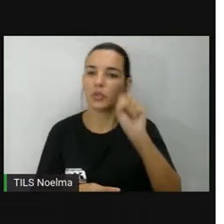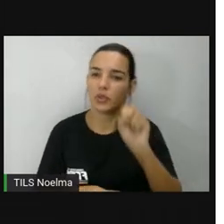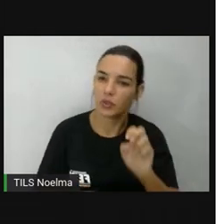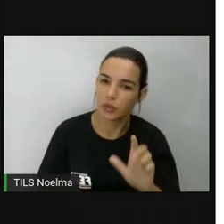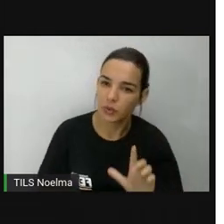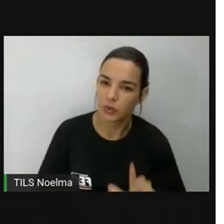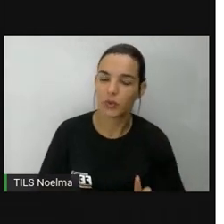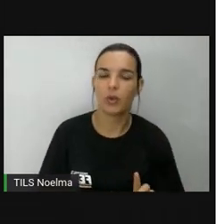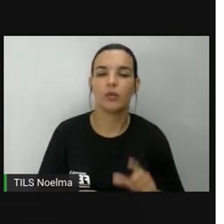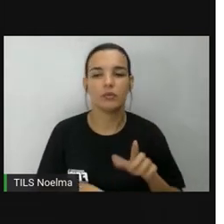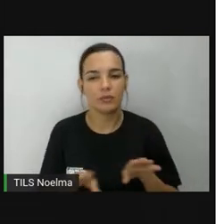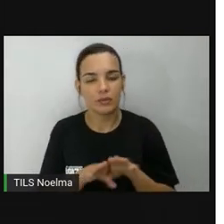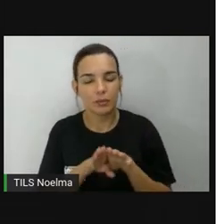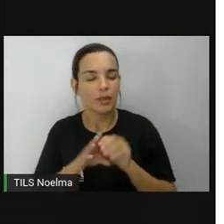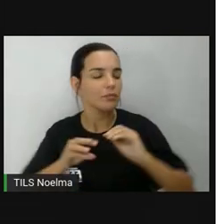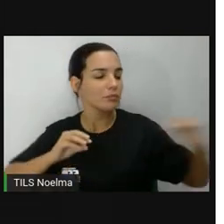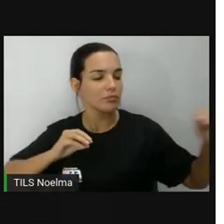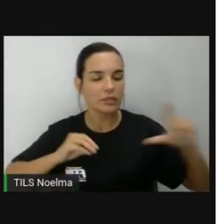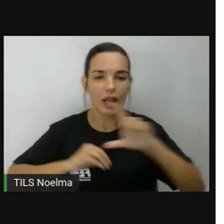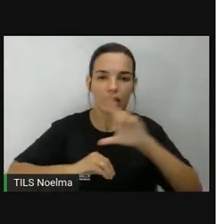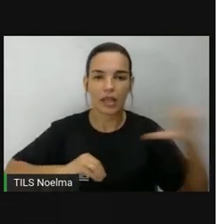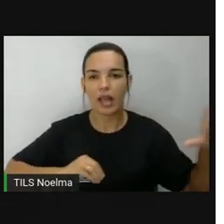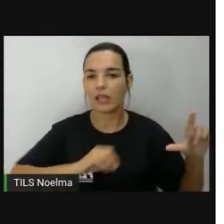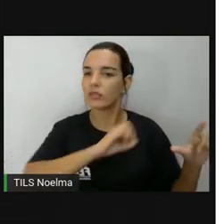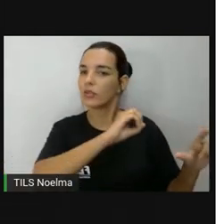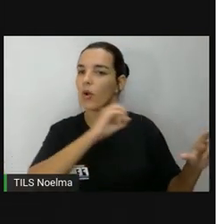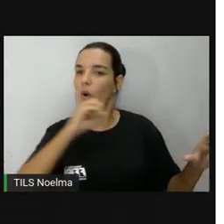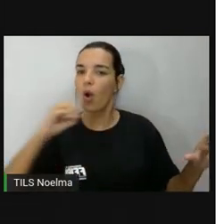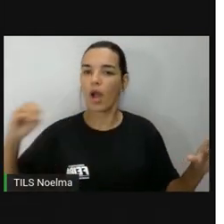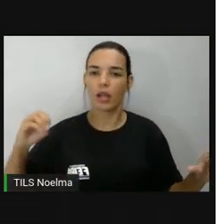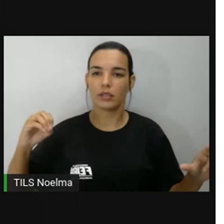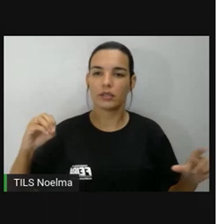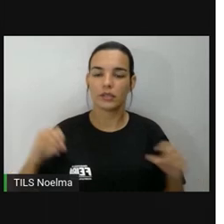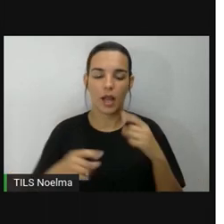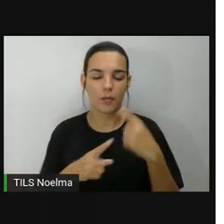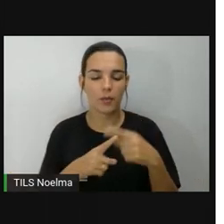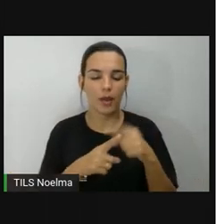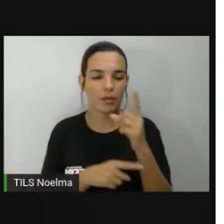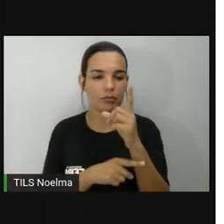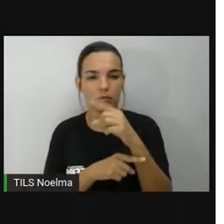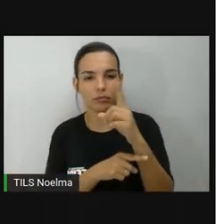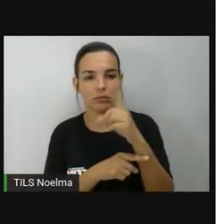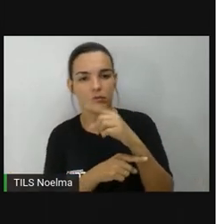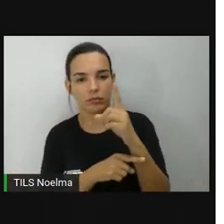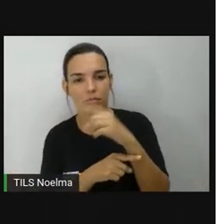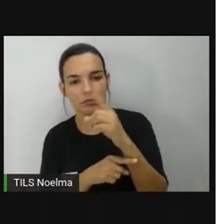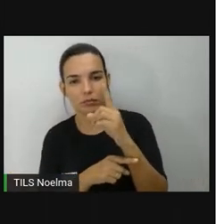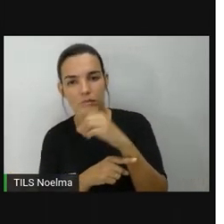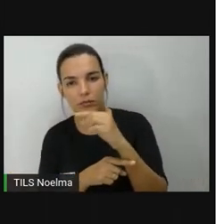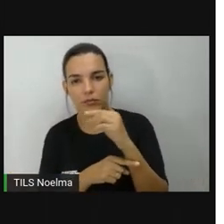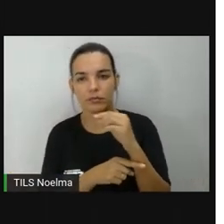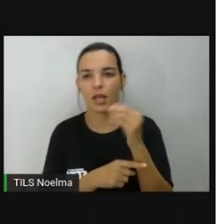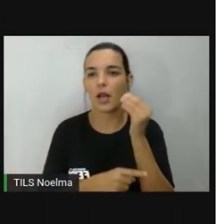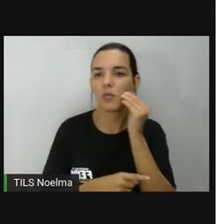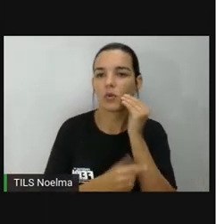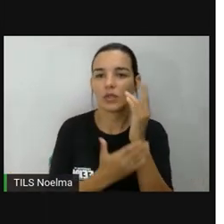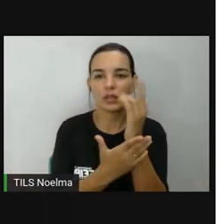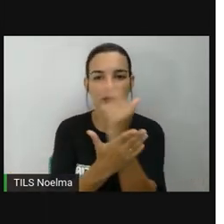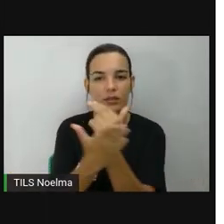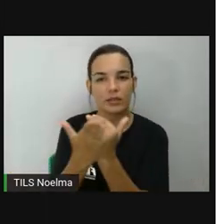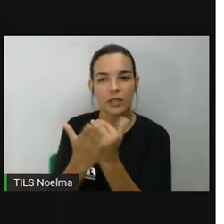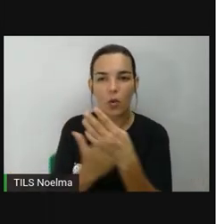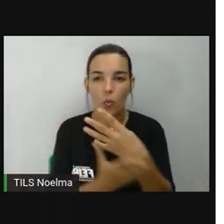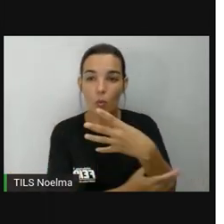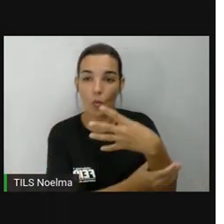indicam as outras direções também. Na base, onde a agulha vai se movimentar, são desenhadas as quatro direções cardeais e